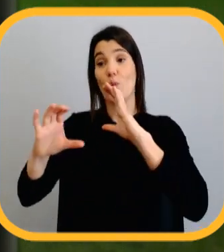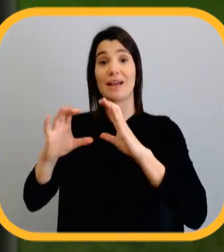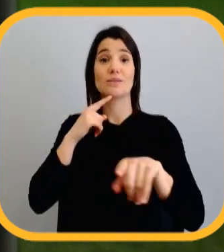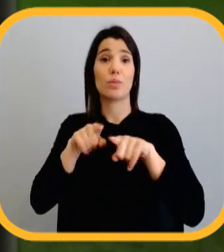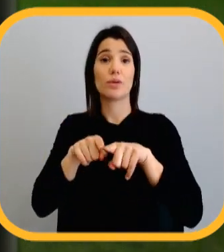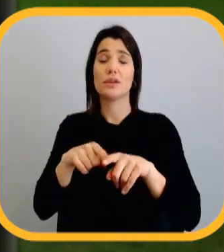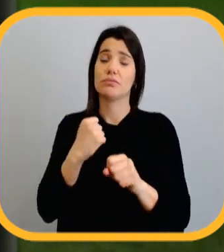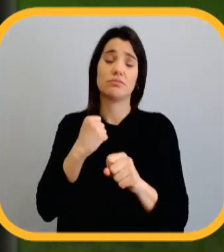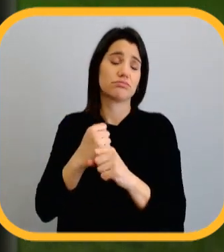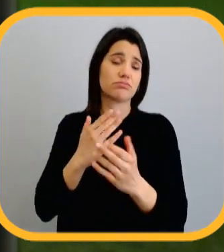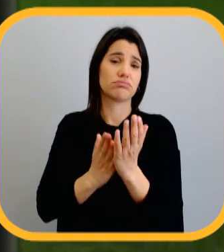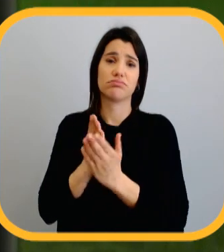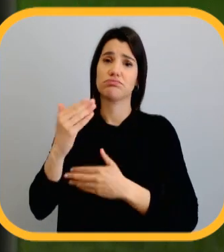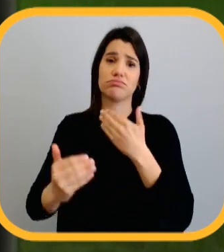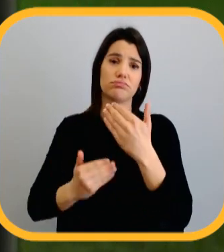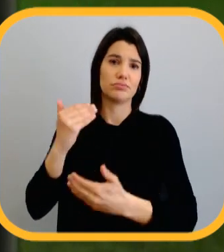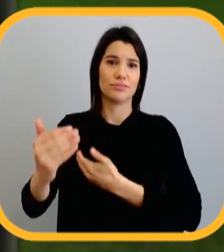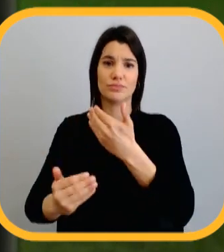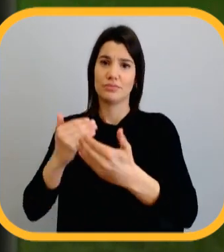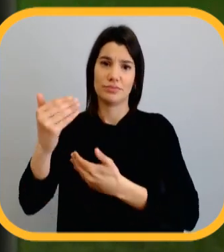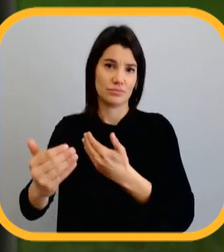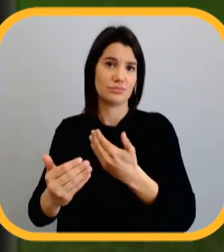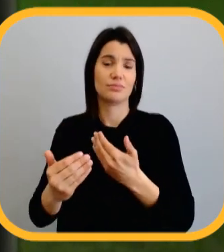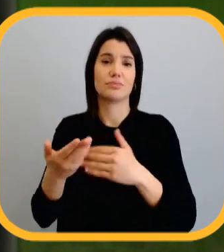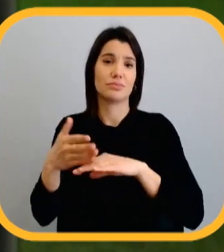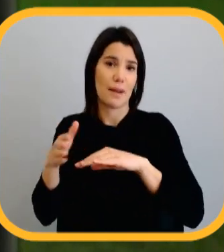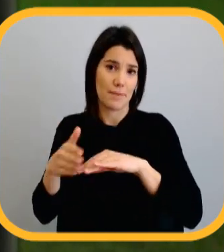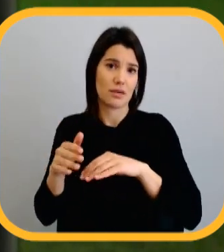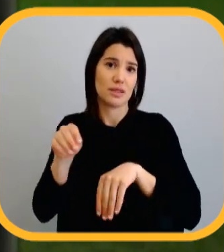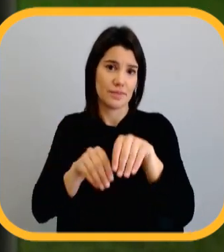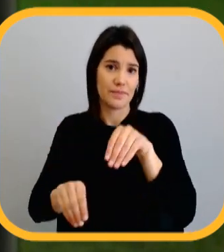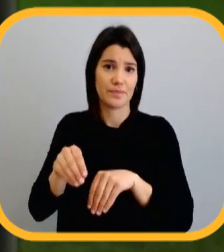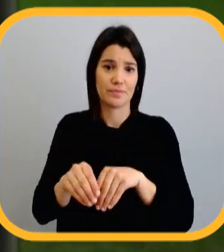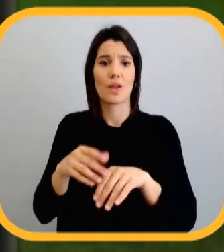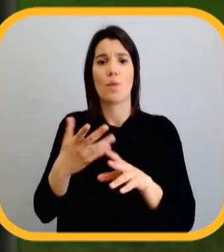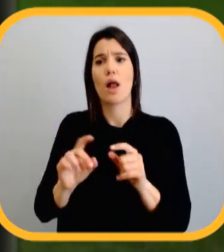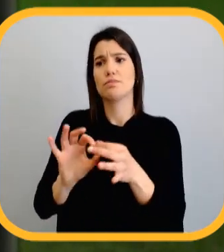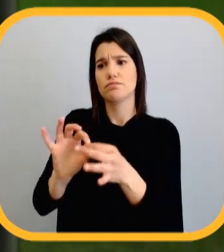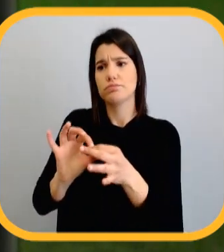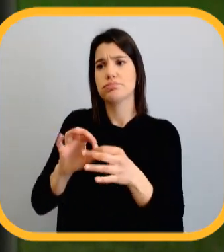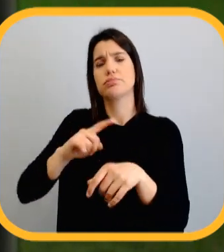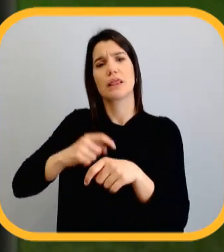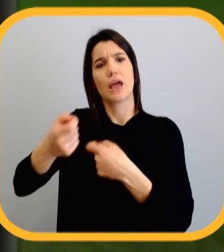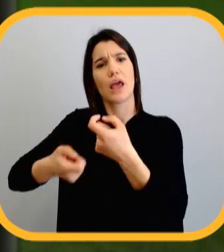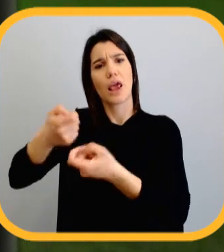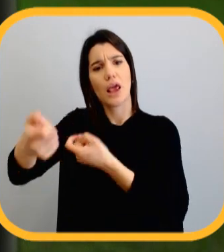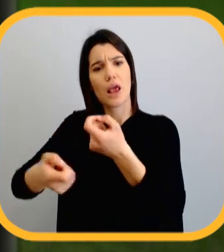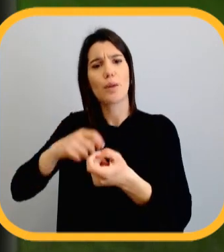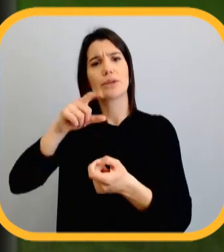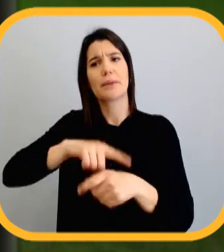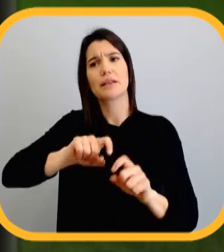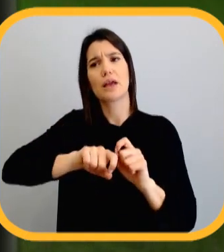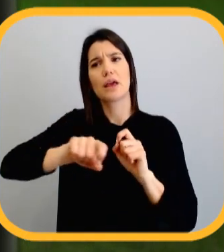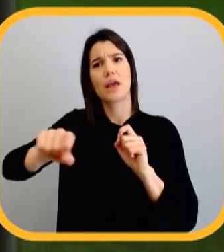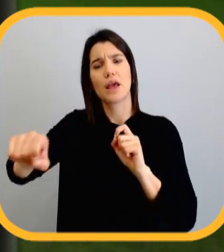contrário, a comunicação política é uma atividade contínua que transcende os ciclos eleitorais, envolve a construção de relacionamentos a longo prazo, com uma